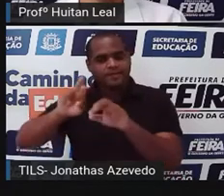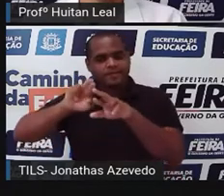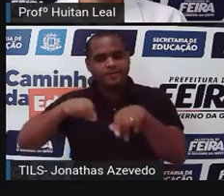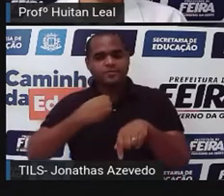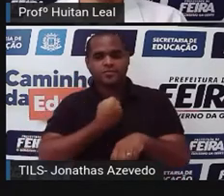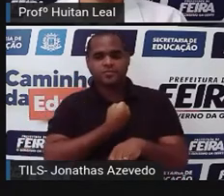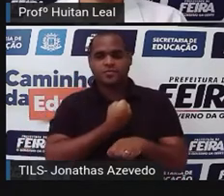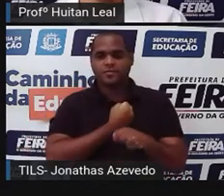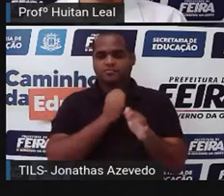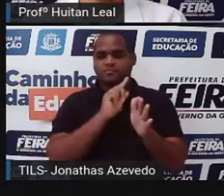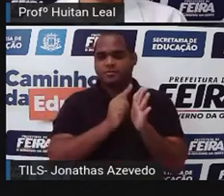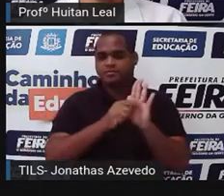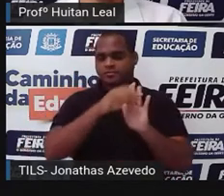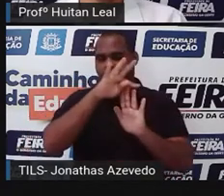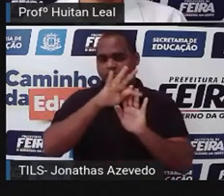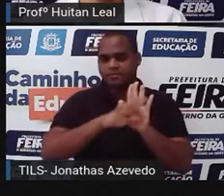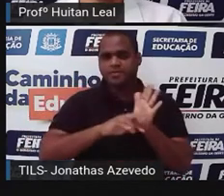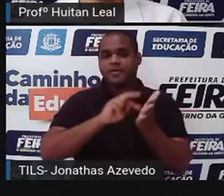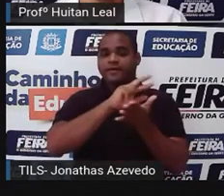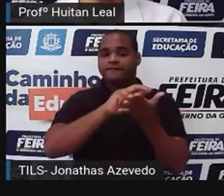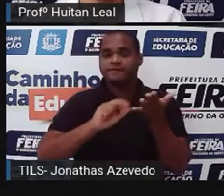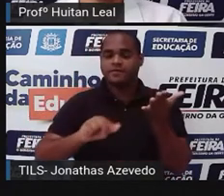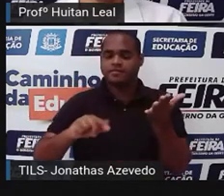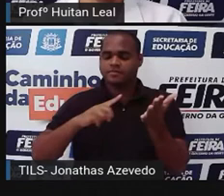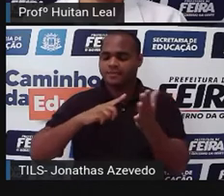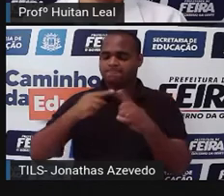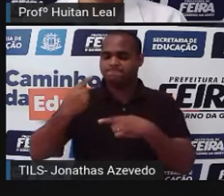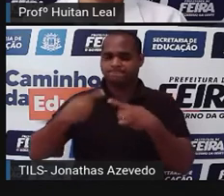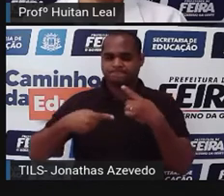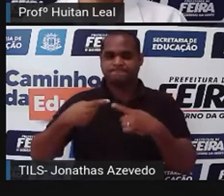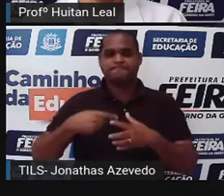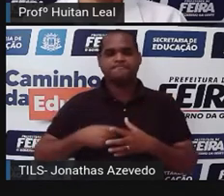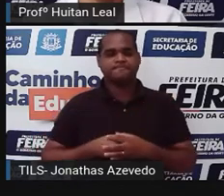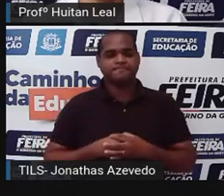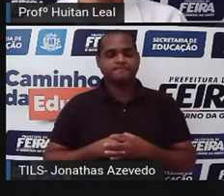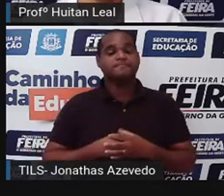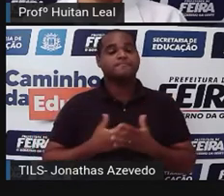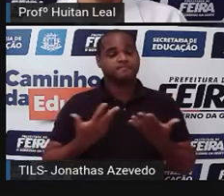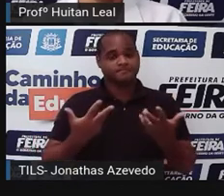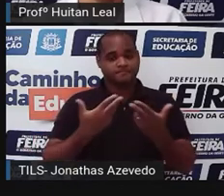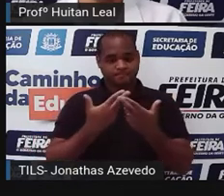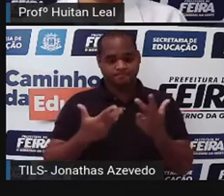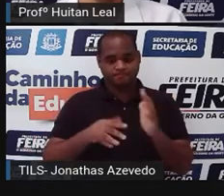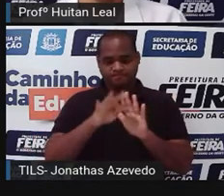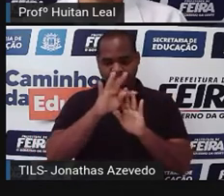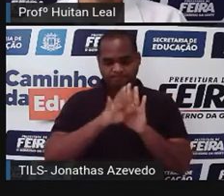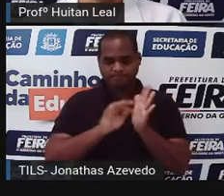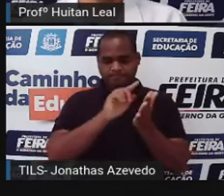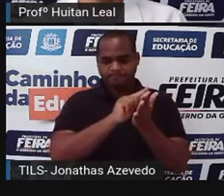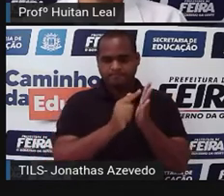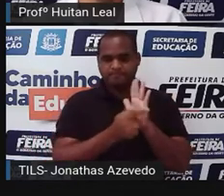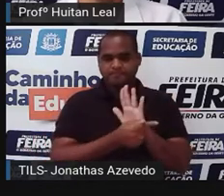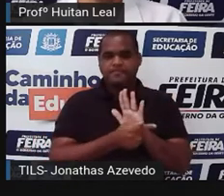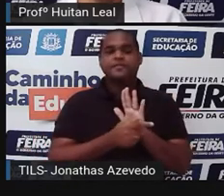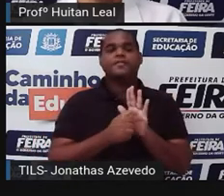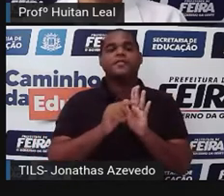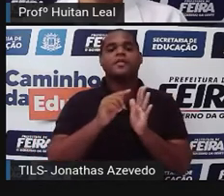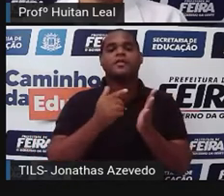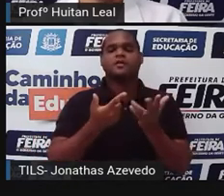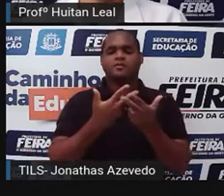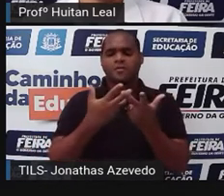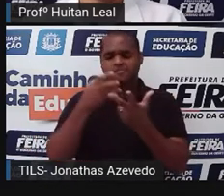número de gêneros textuais das diversas esferas discursivas. Quanto mais gêneros textuais nós aprendemos,